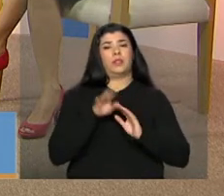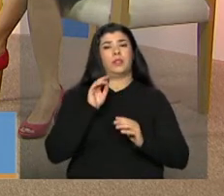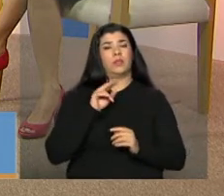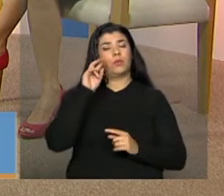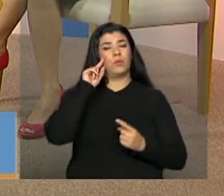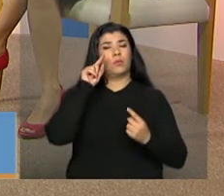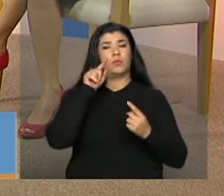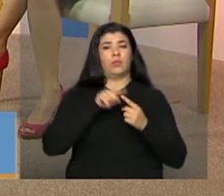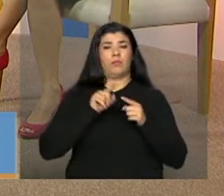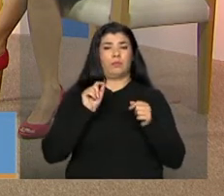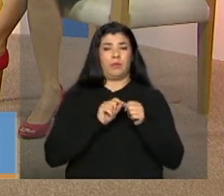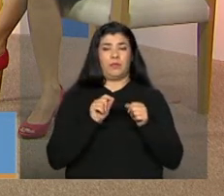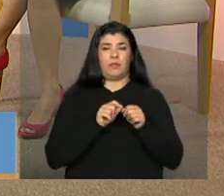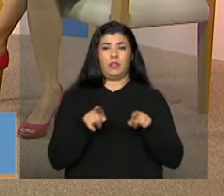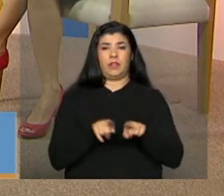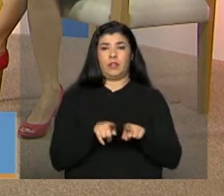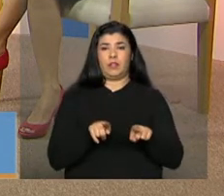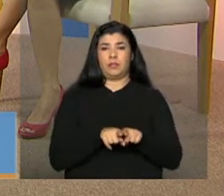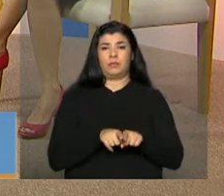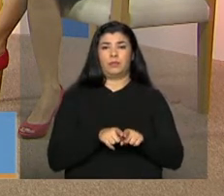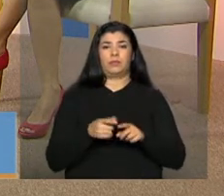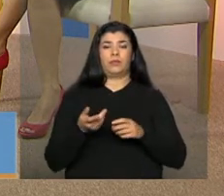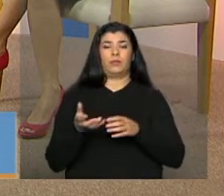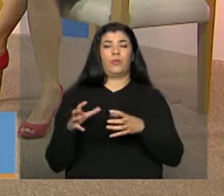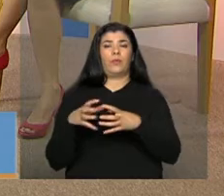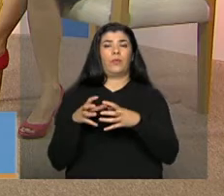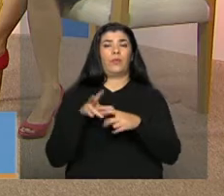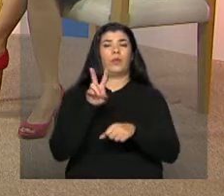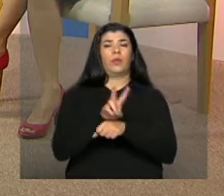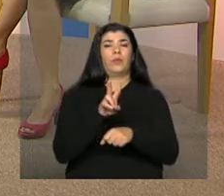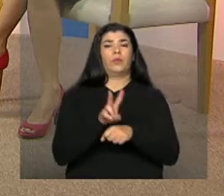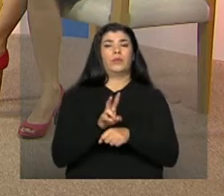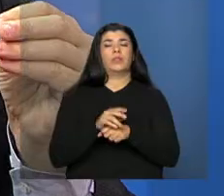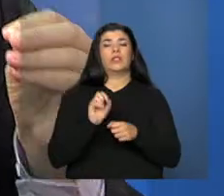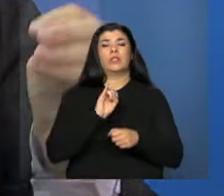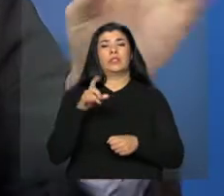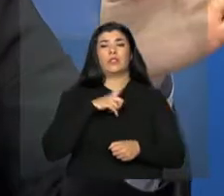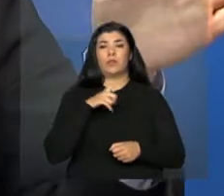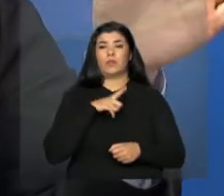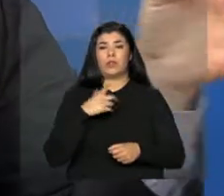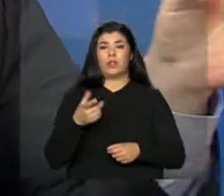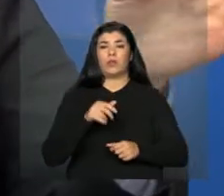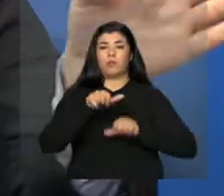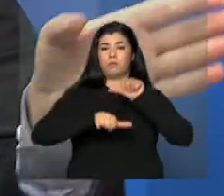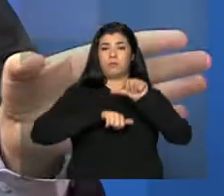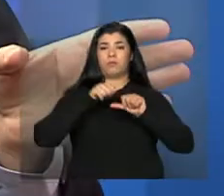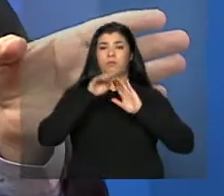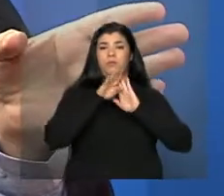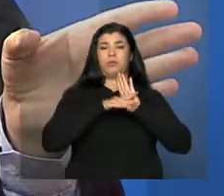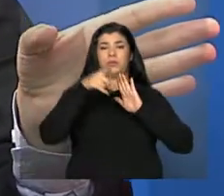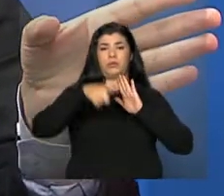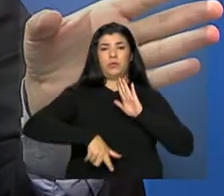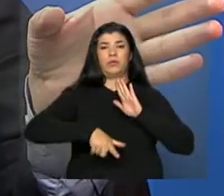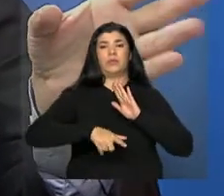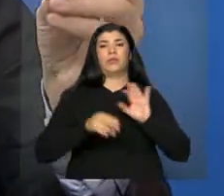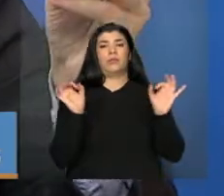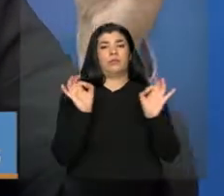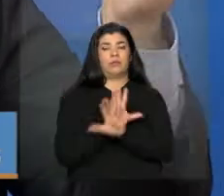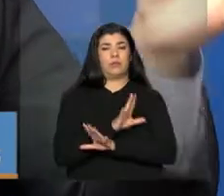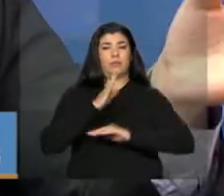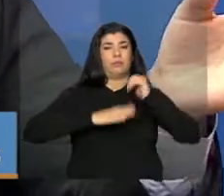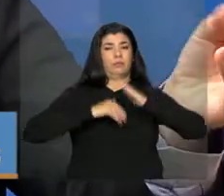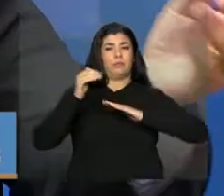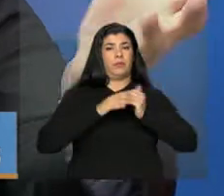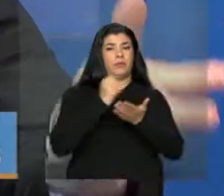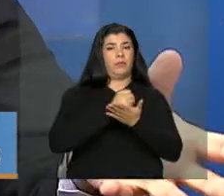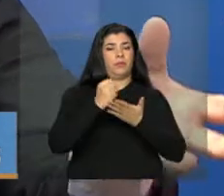realizada por nível de proteção. A reprogramação é a quando você chega no final do exercício, certo? Você tem